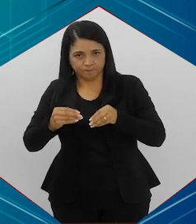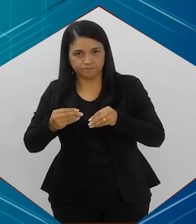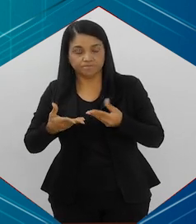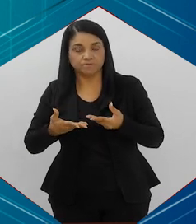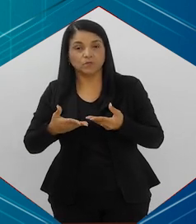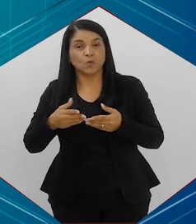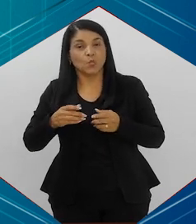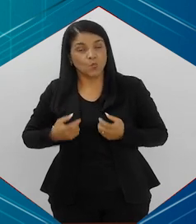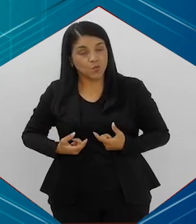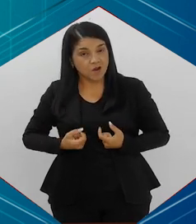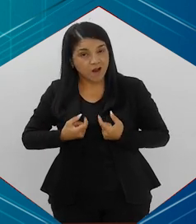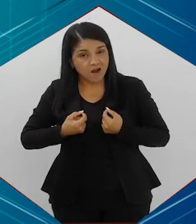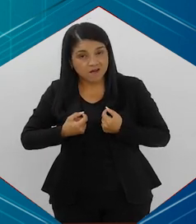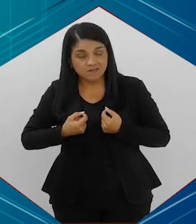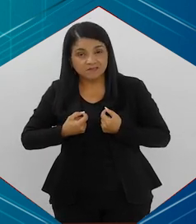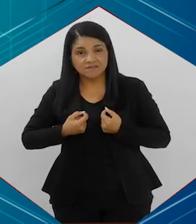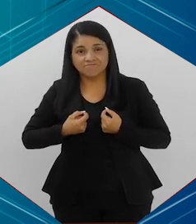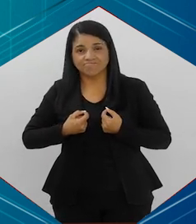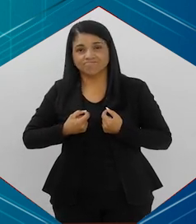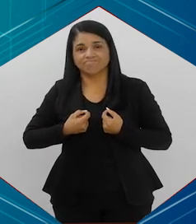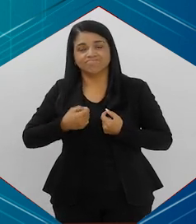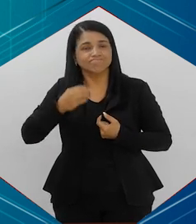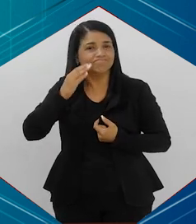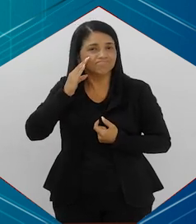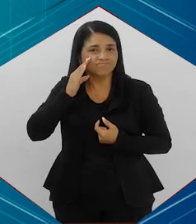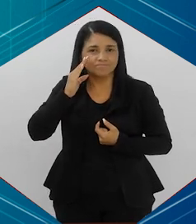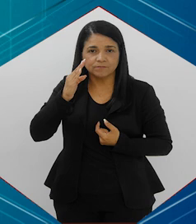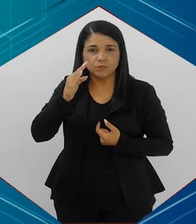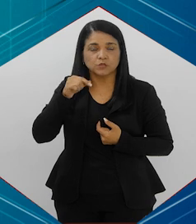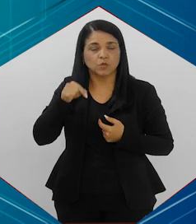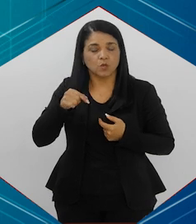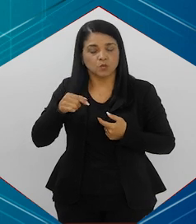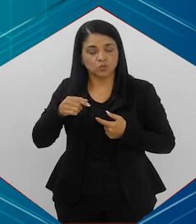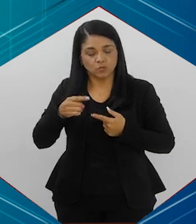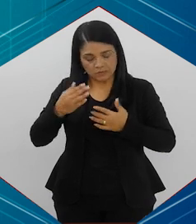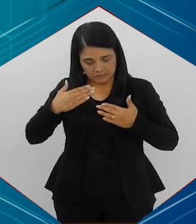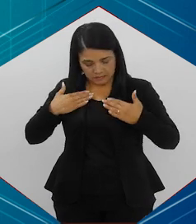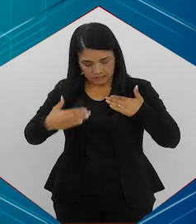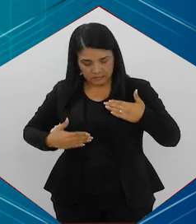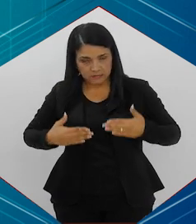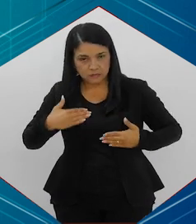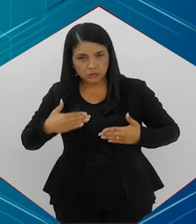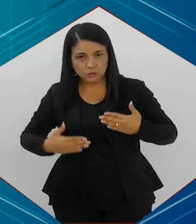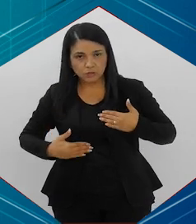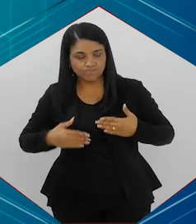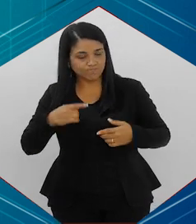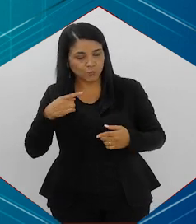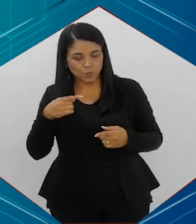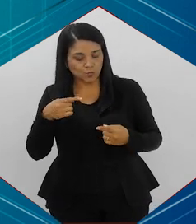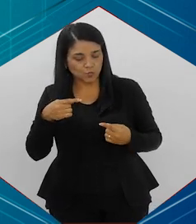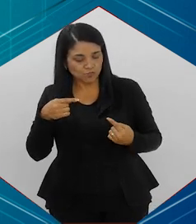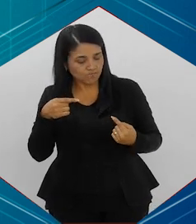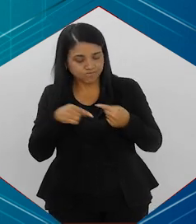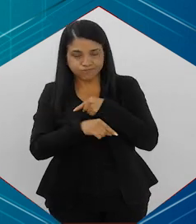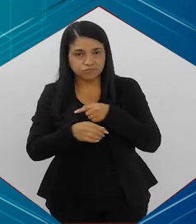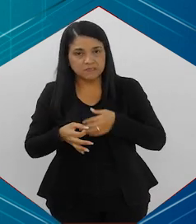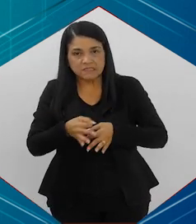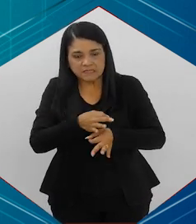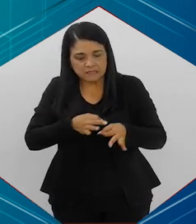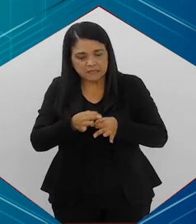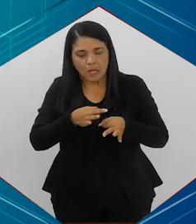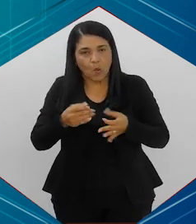Porque o câncer, principalmente, é uma forma de nosso sistema imunológico não estar reconhecendo aquela célula que está